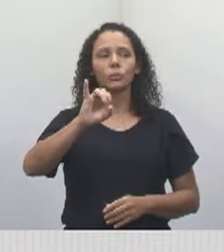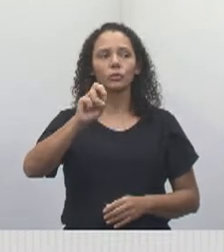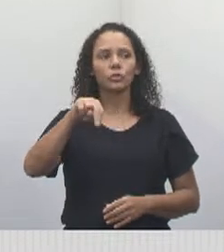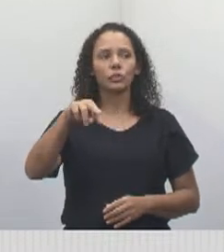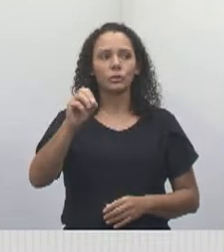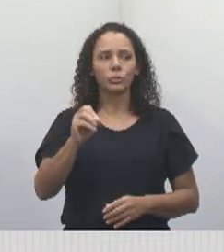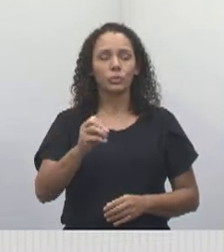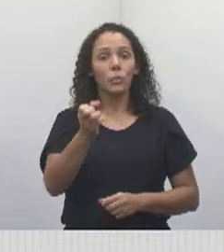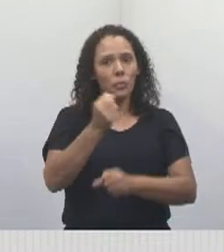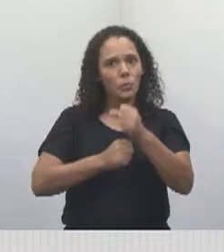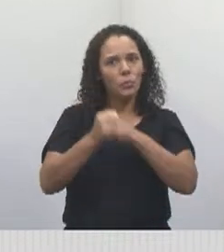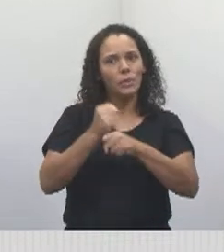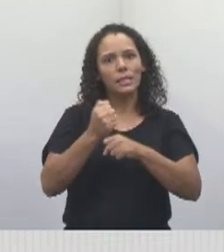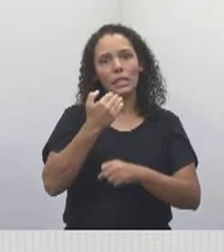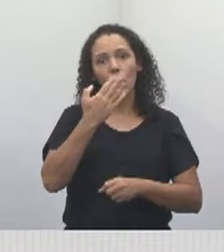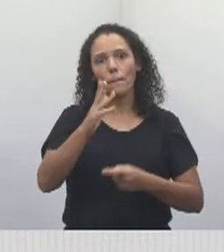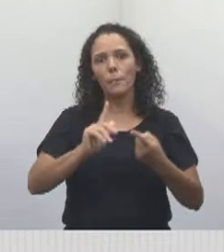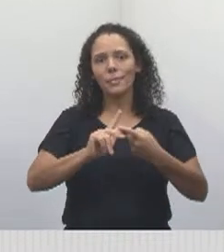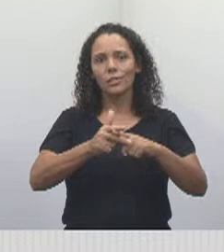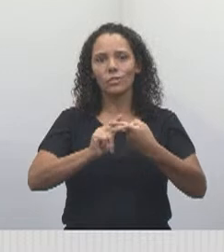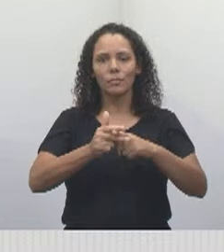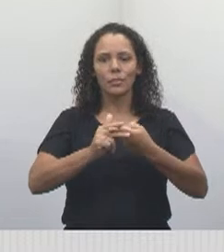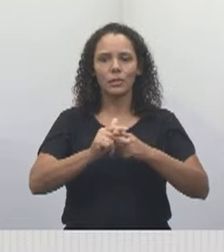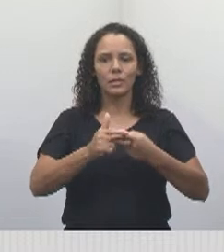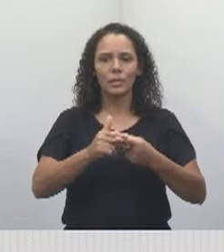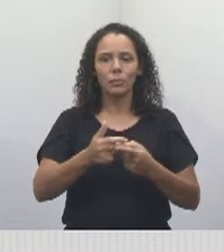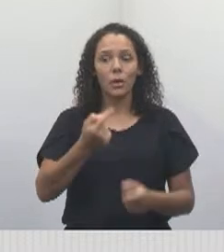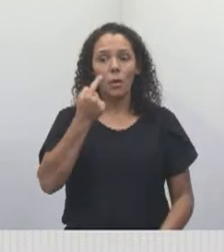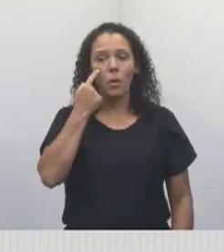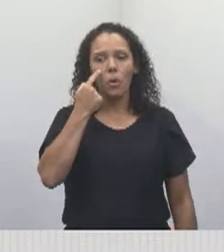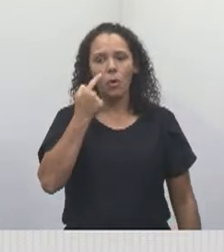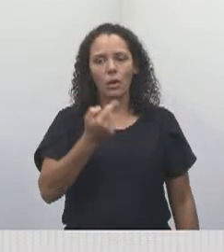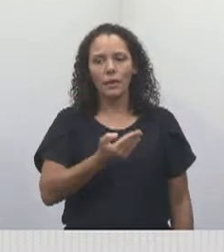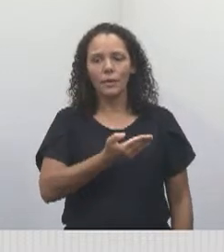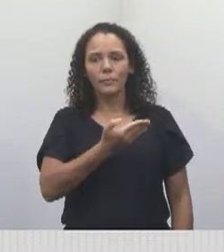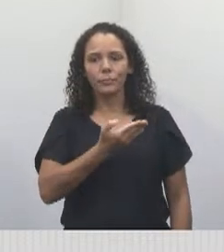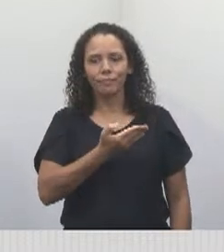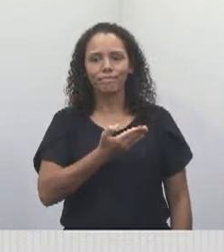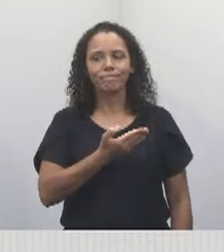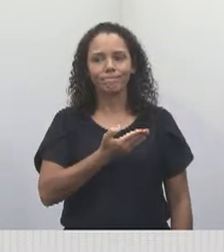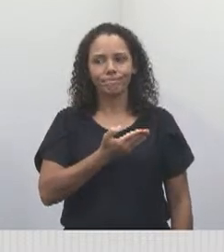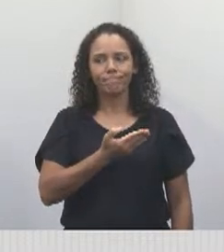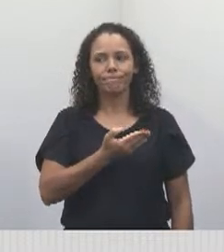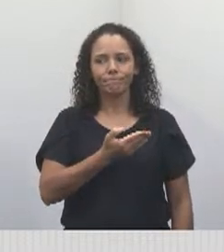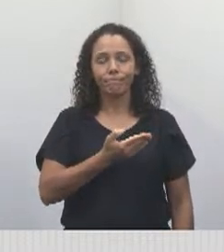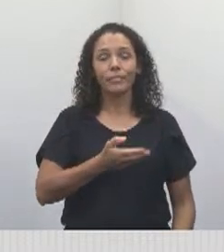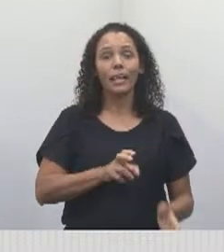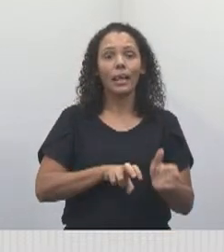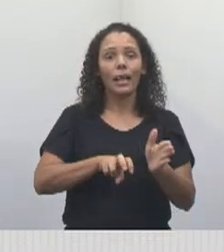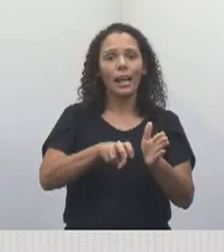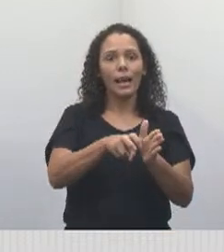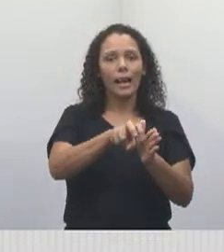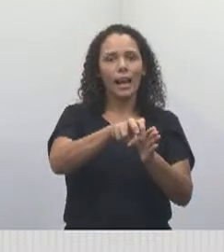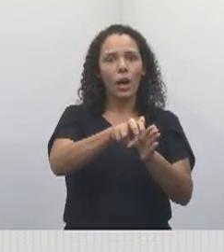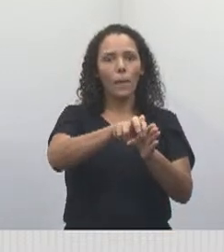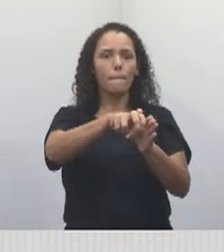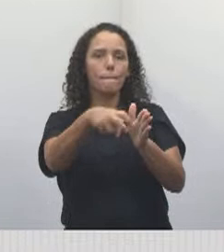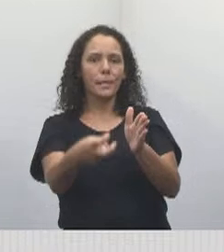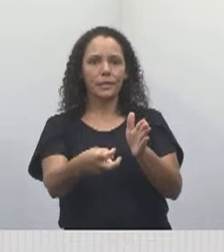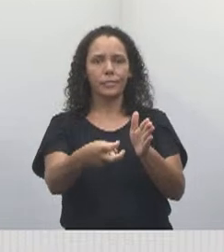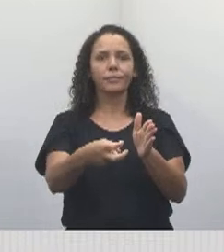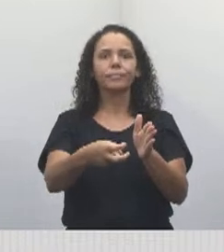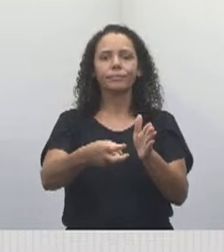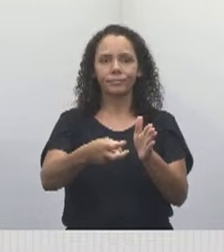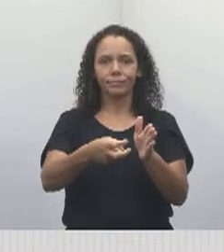desse buraco, porque olha, olha que impactante. Do lado direito, tem a imagem de um carro que caiu lá dentro desse